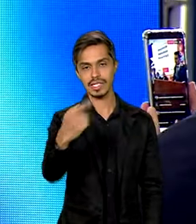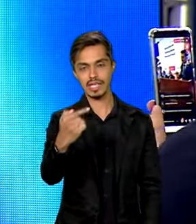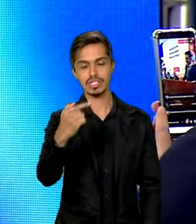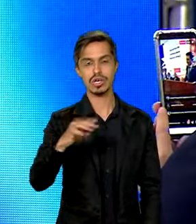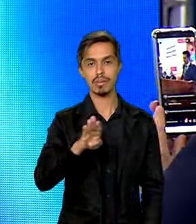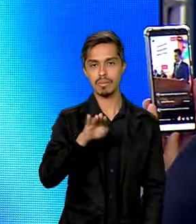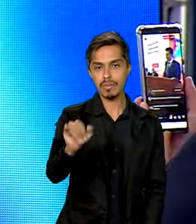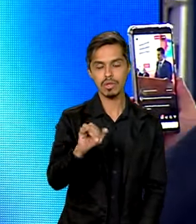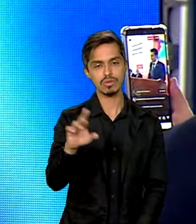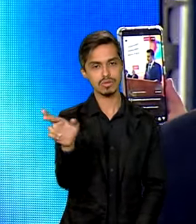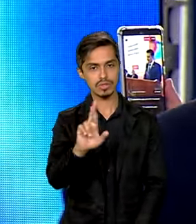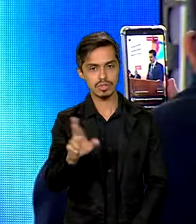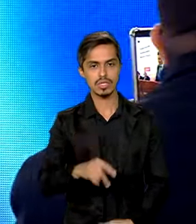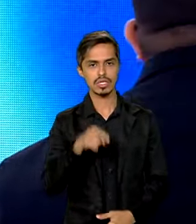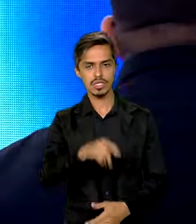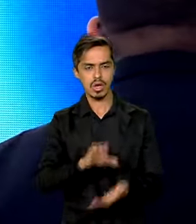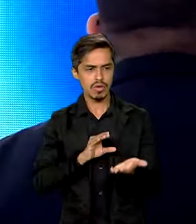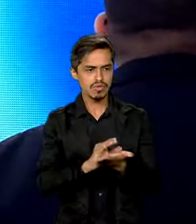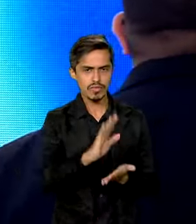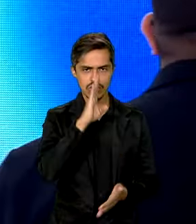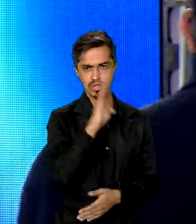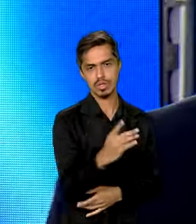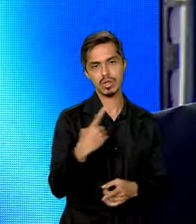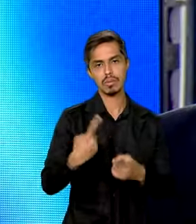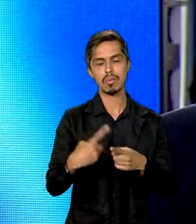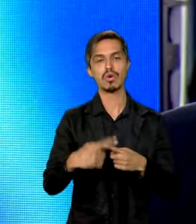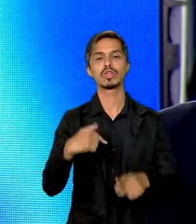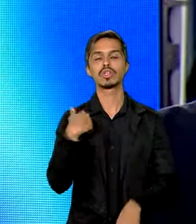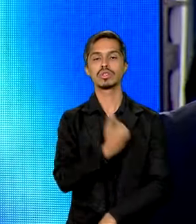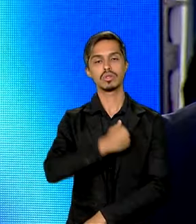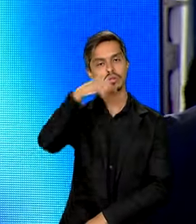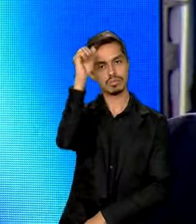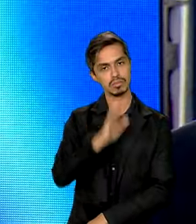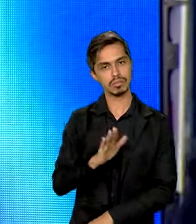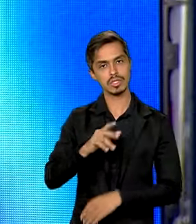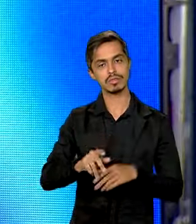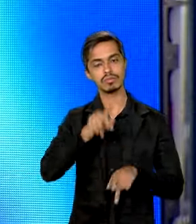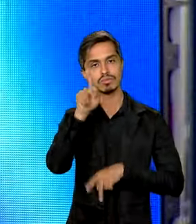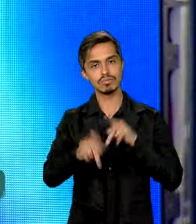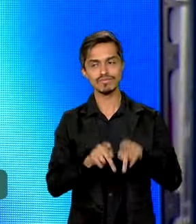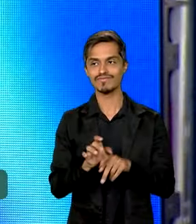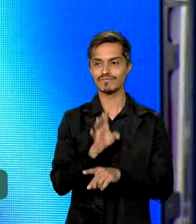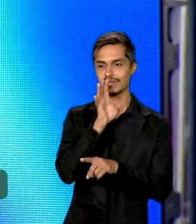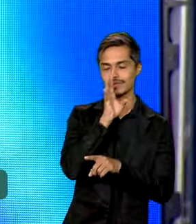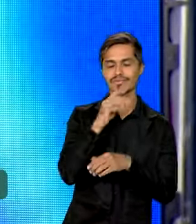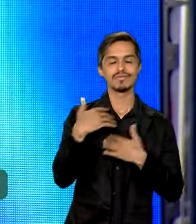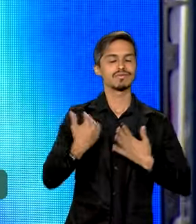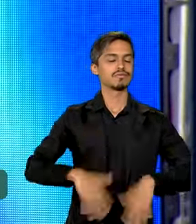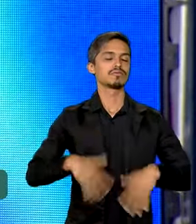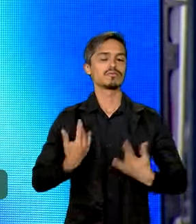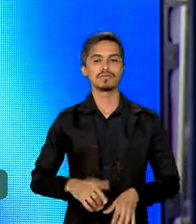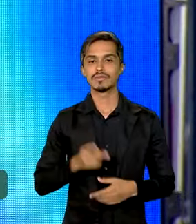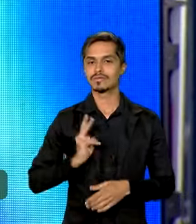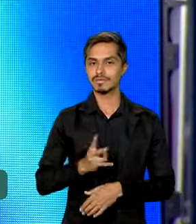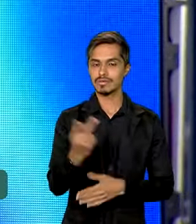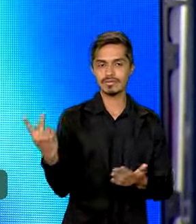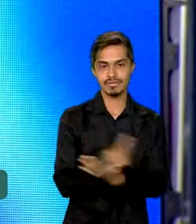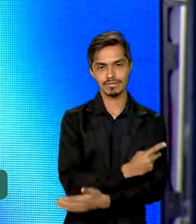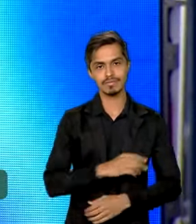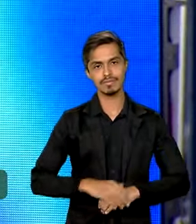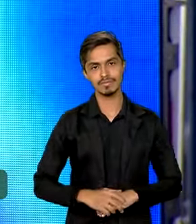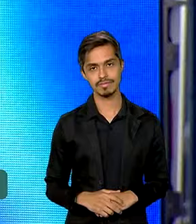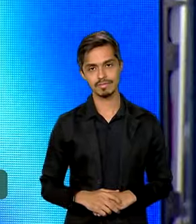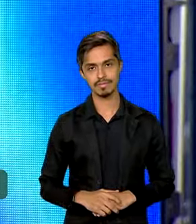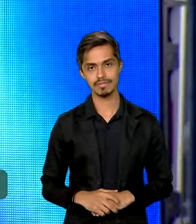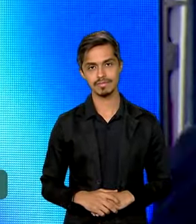ação direta na prevenção daquilo que nós, brasileiros, infelizmente assistimos com uma frequência e uma intensidade cada